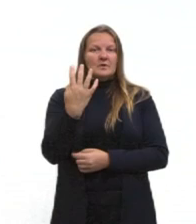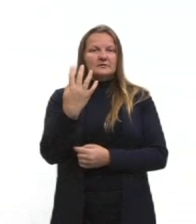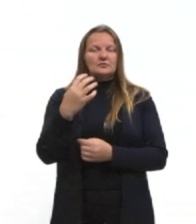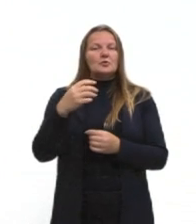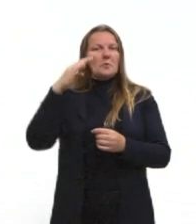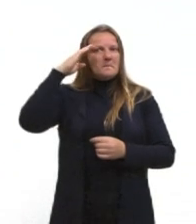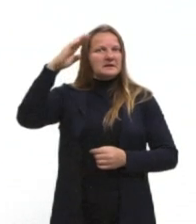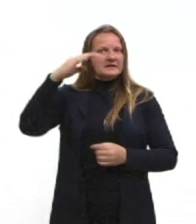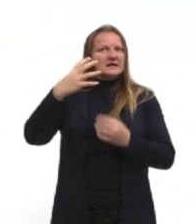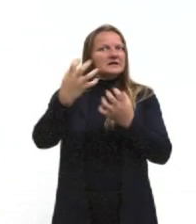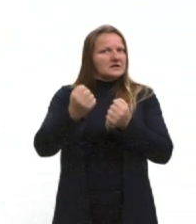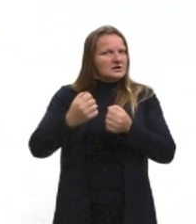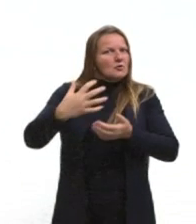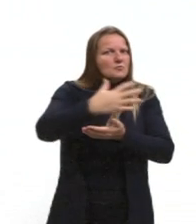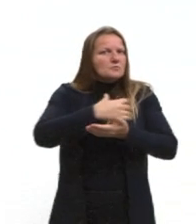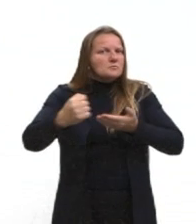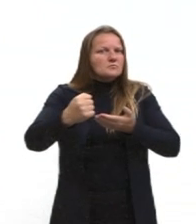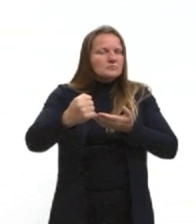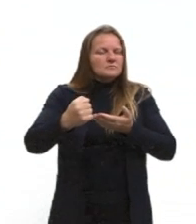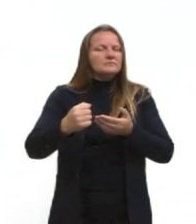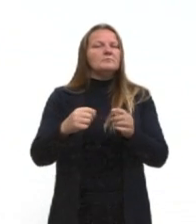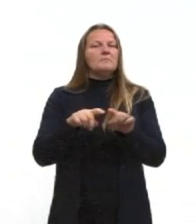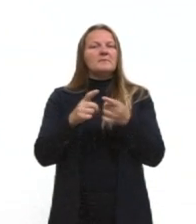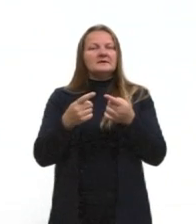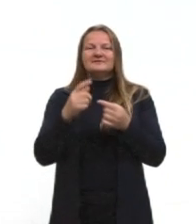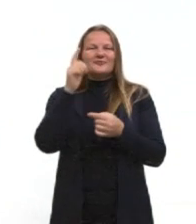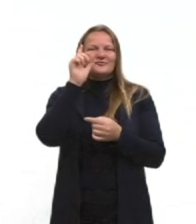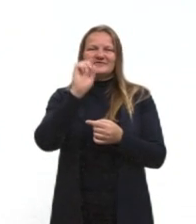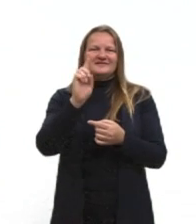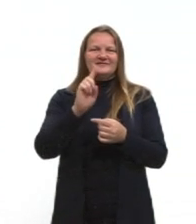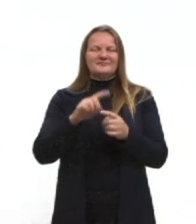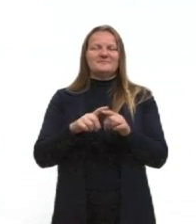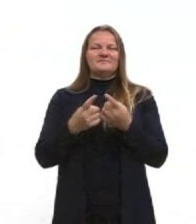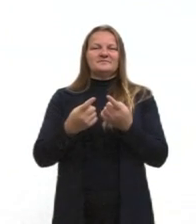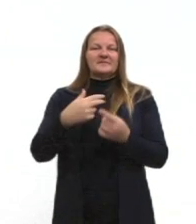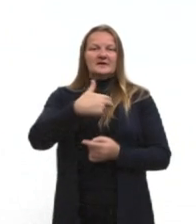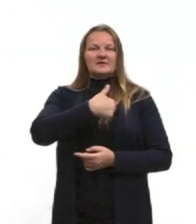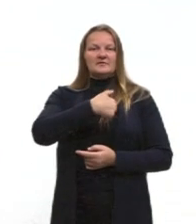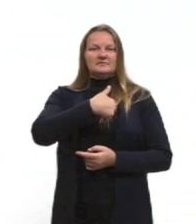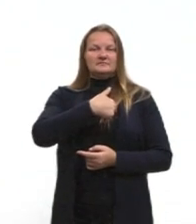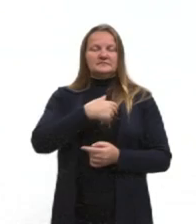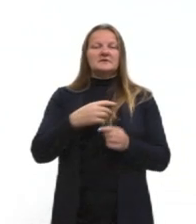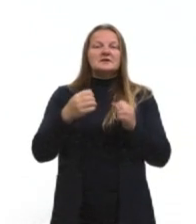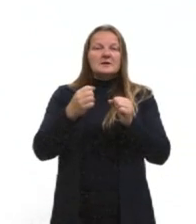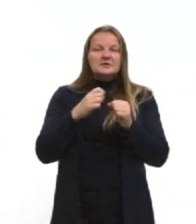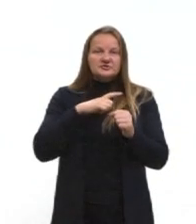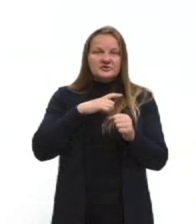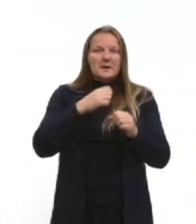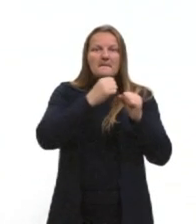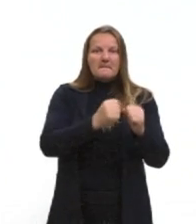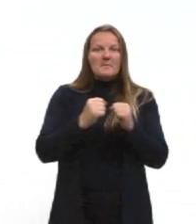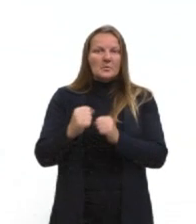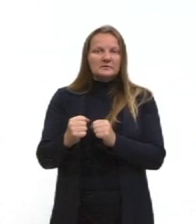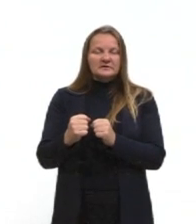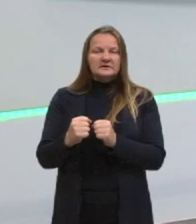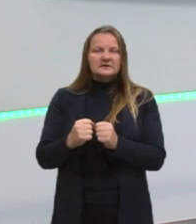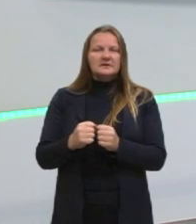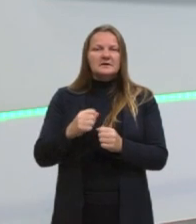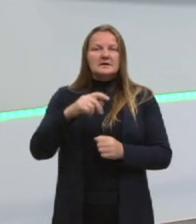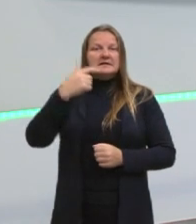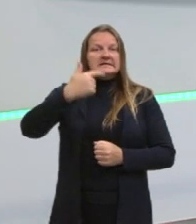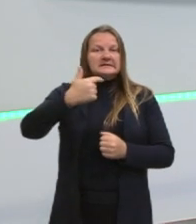militares já queriam fazer um golpe. E, na época que o Getúlio Vargas esteve no poder pela segunda vez como presidente,